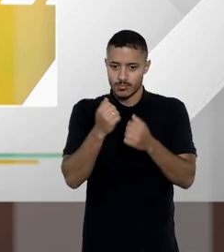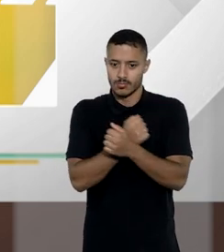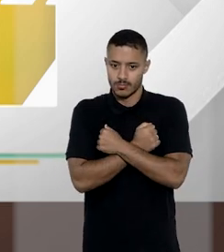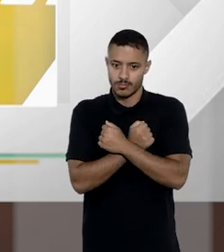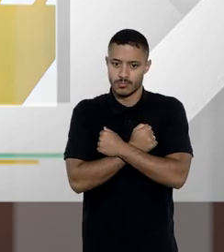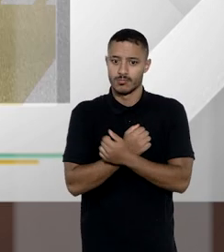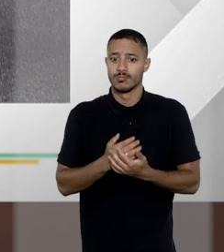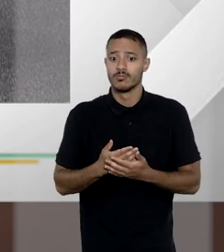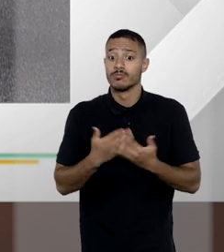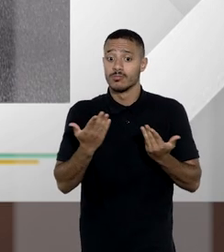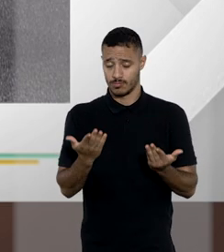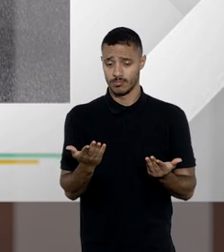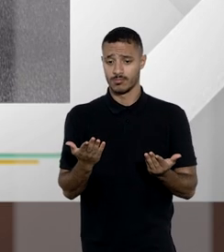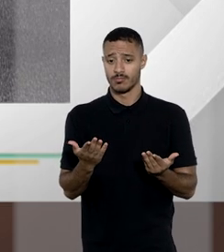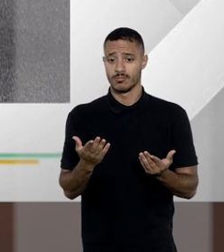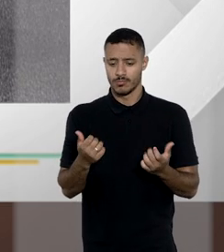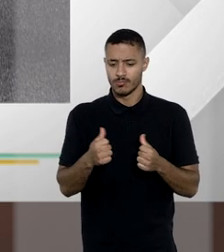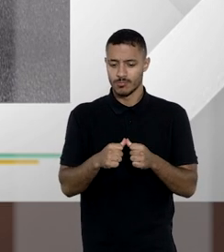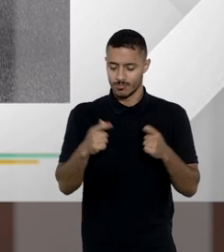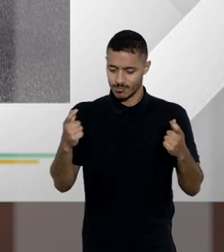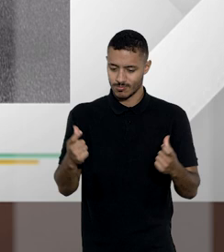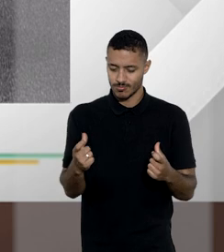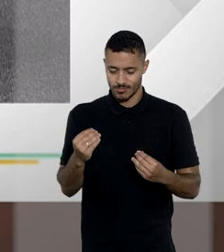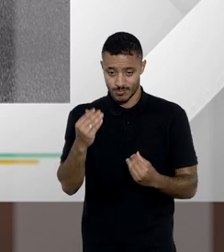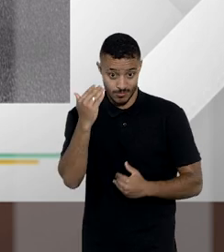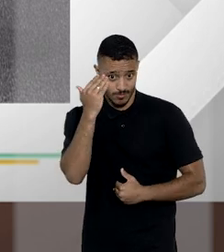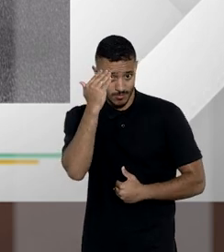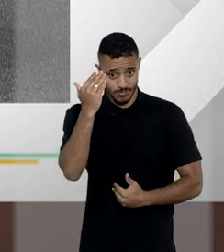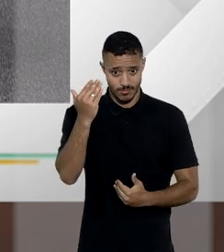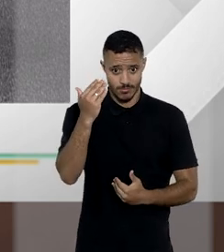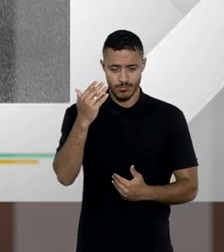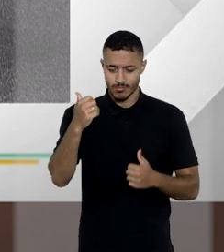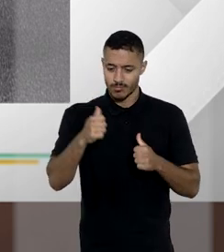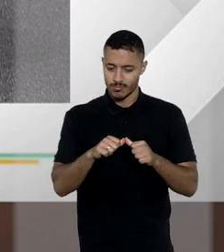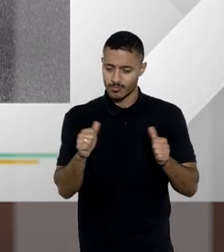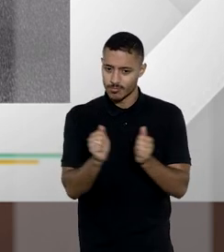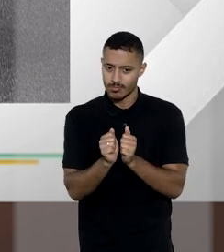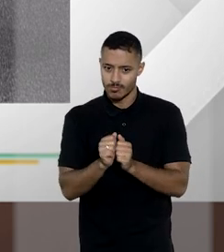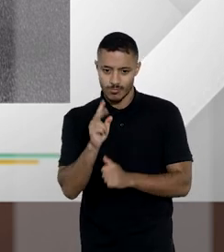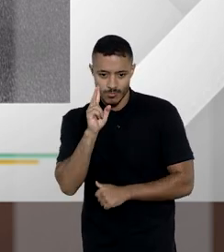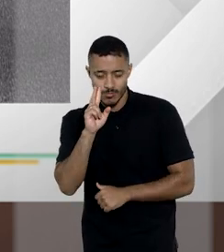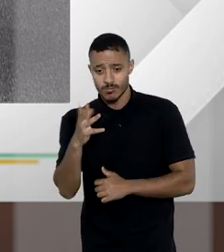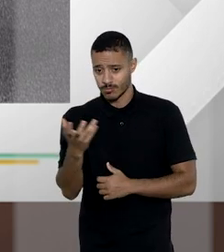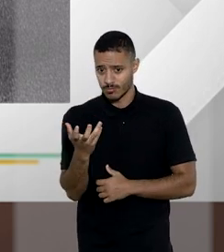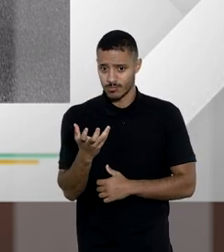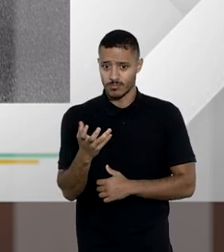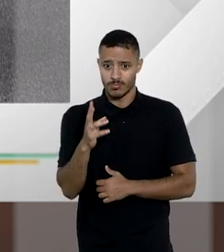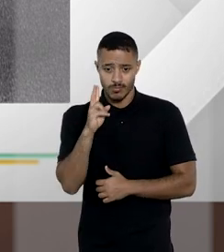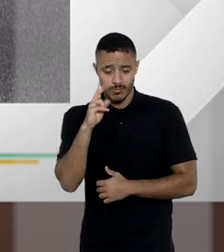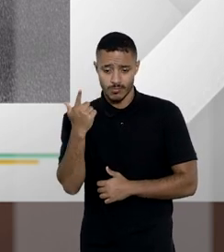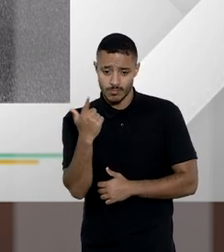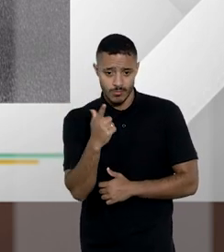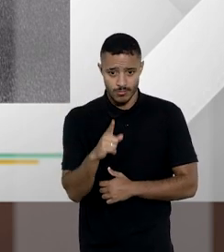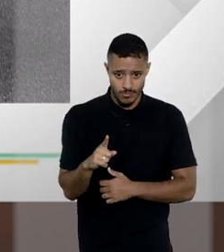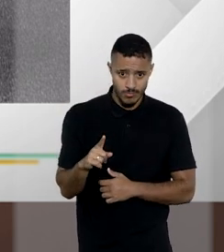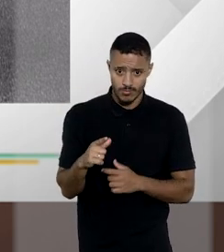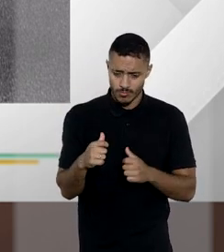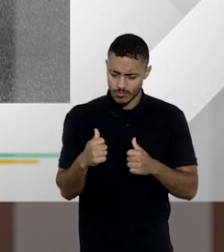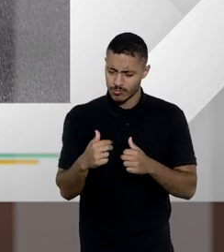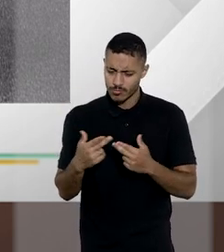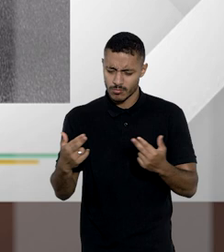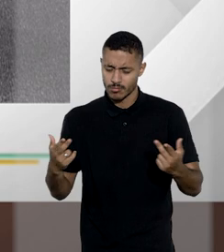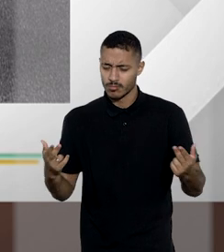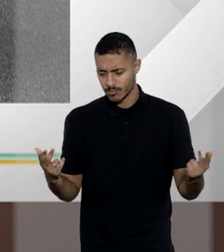um forte abraço é isso pessoal a gente fica por aqui muito obrigada por sua companhia e se você quiser conferir novamente